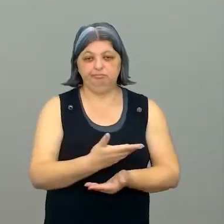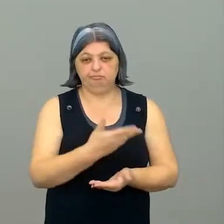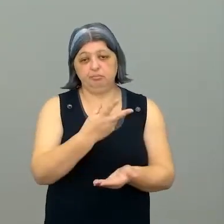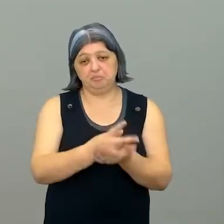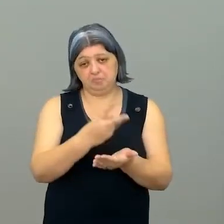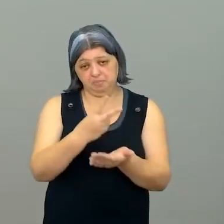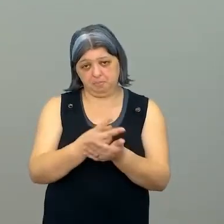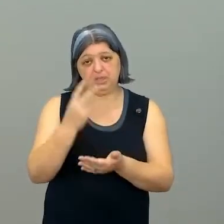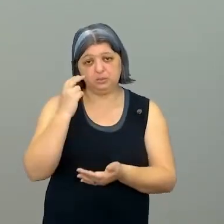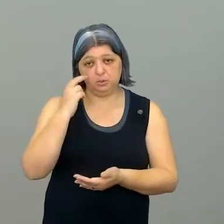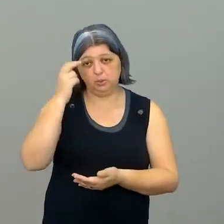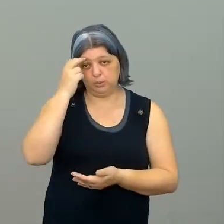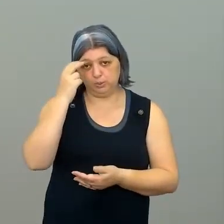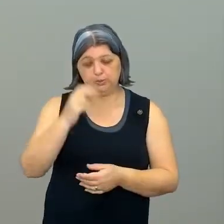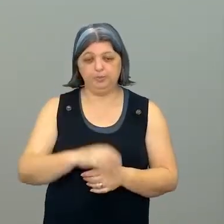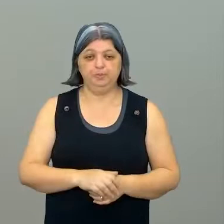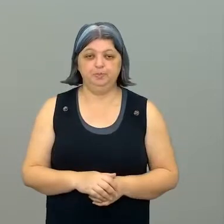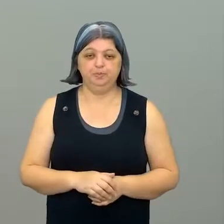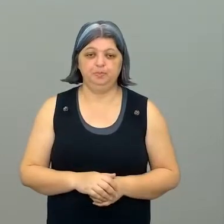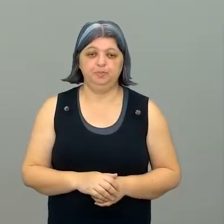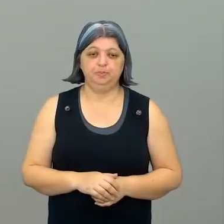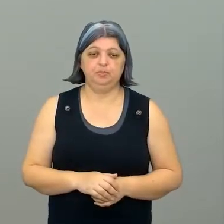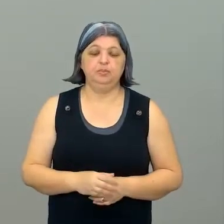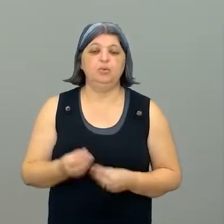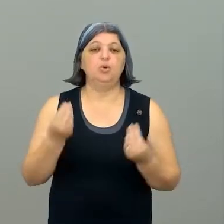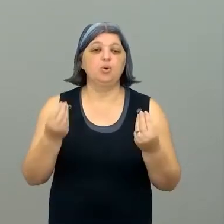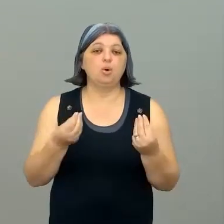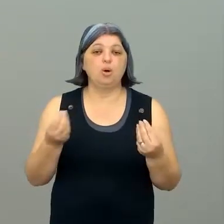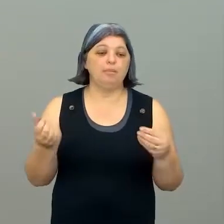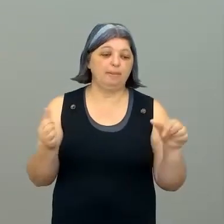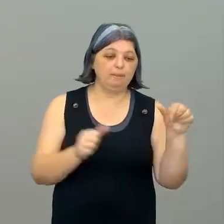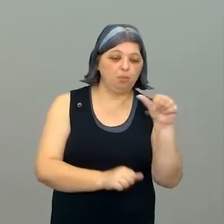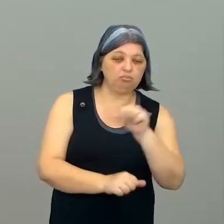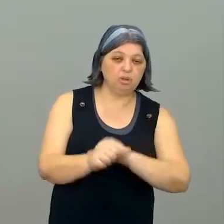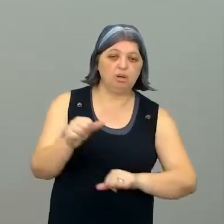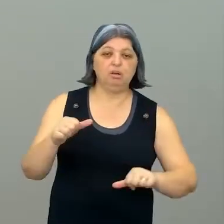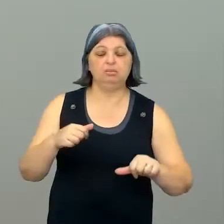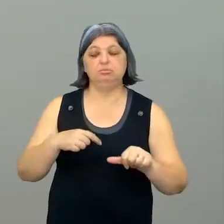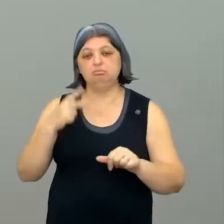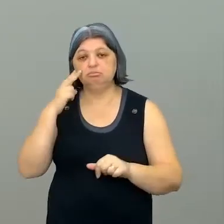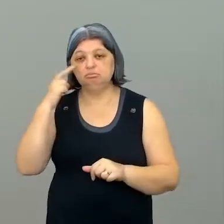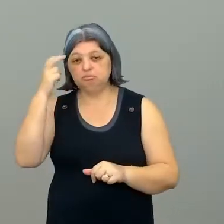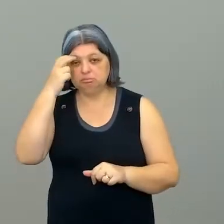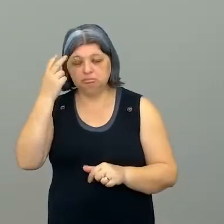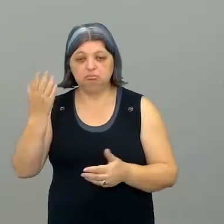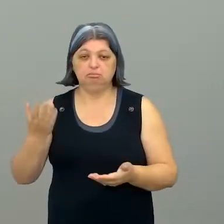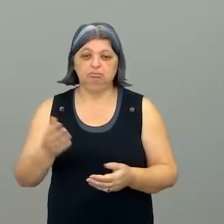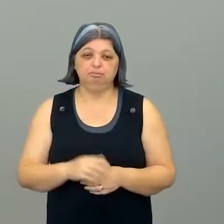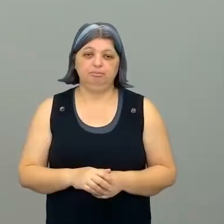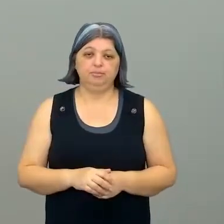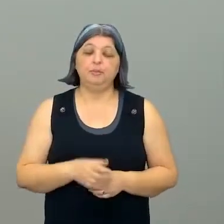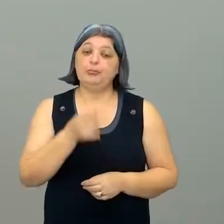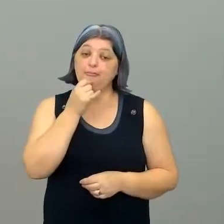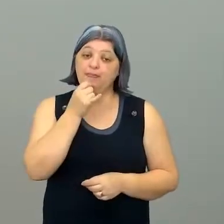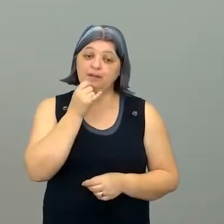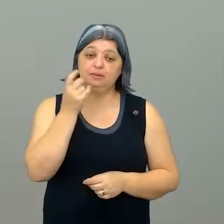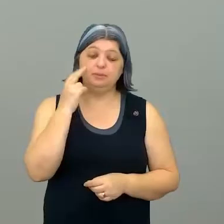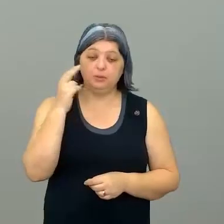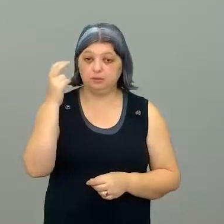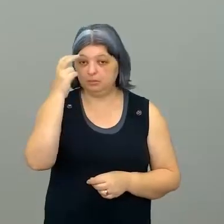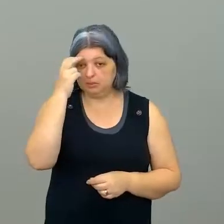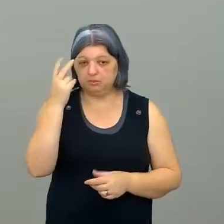cultura, né, e quais são as mudanças, né, que a cultura ocorre. Então, a cultura não é algo